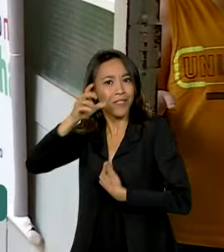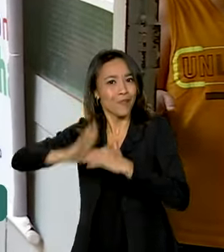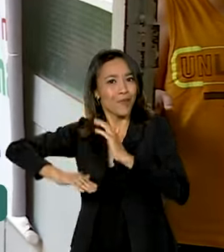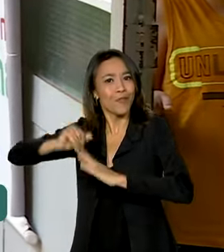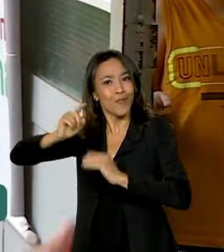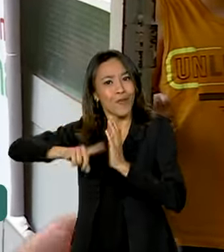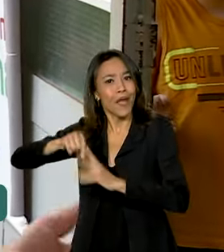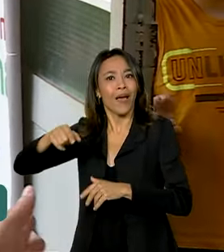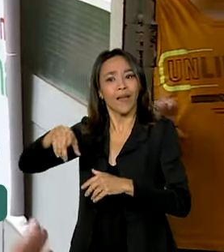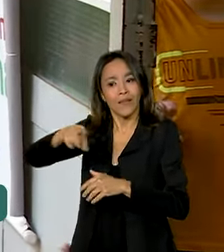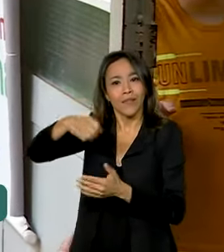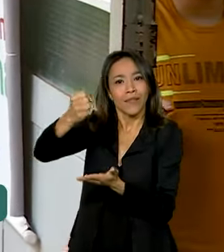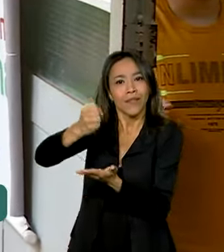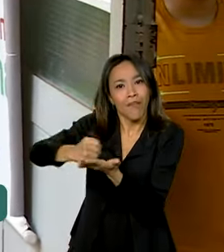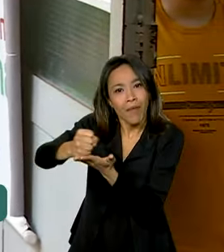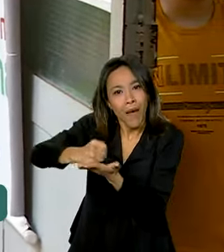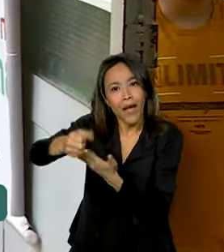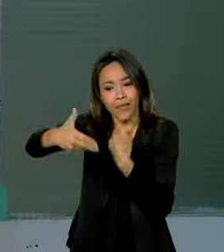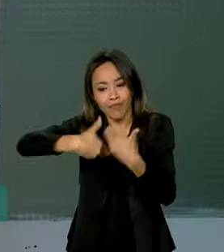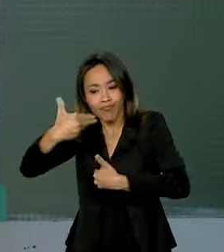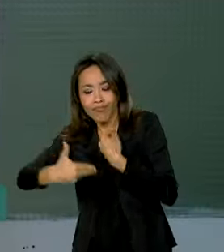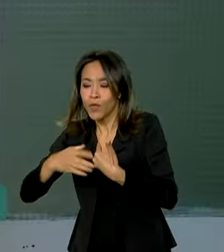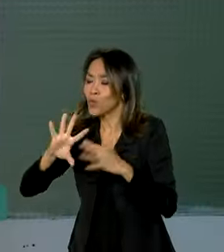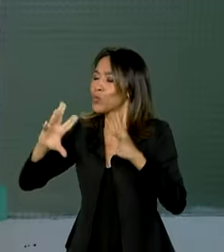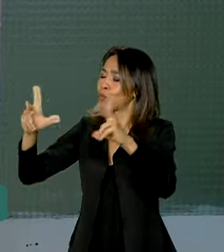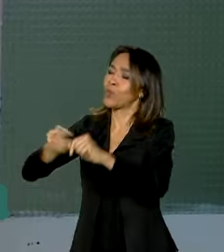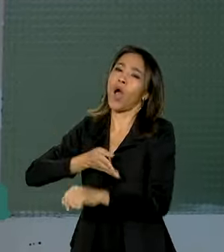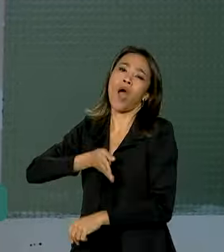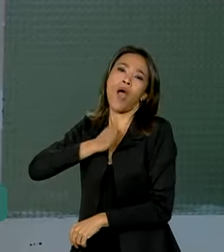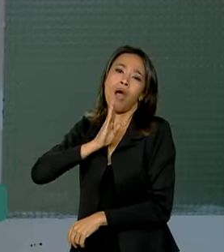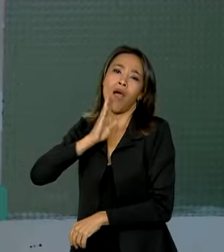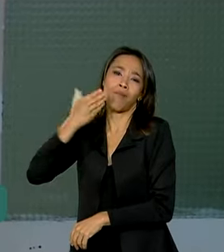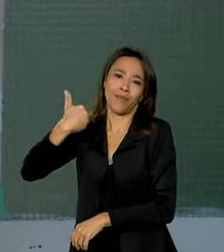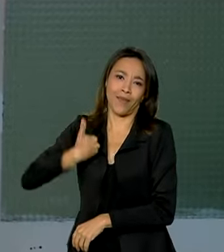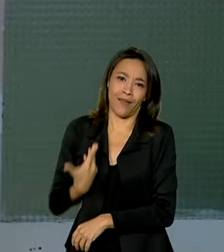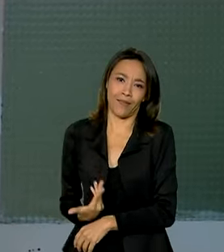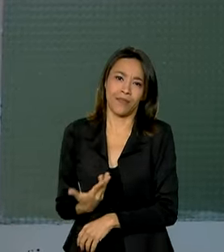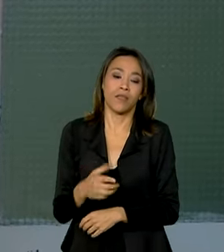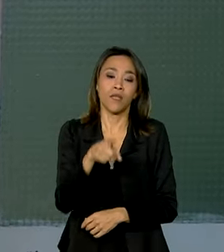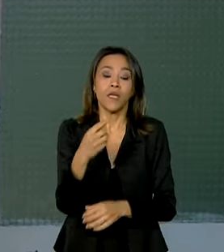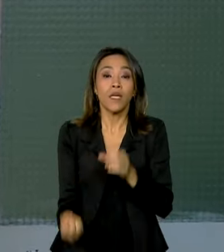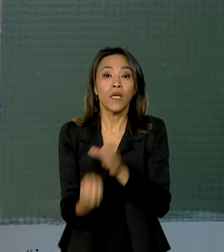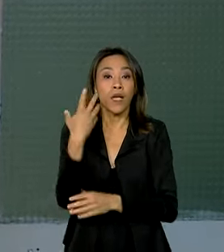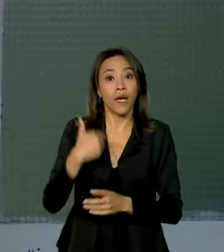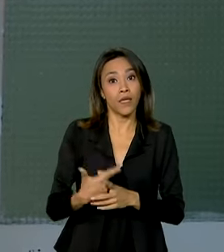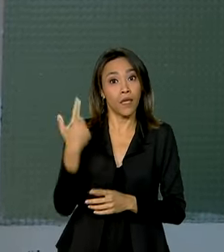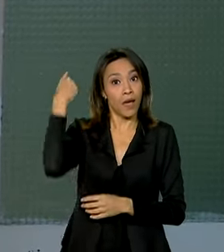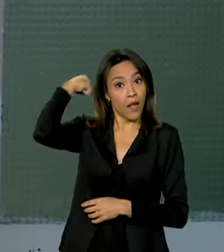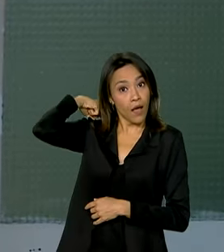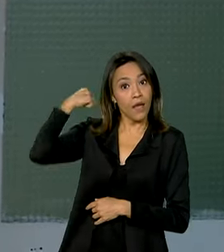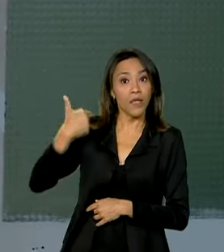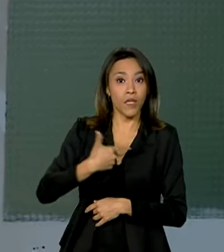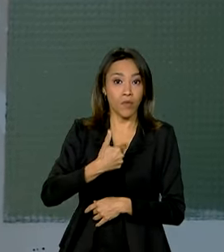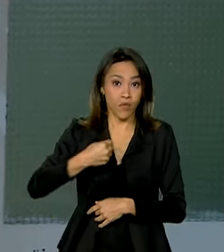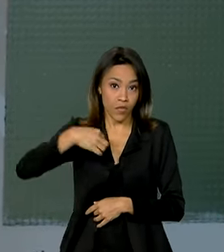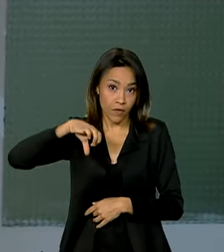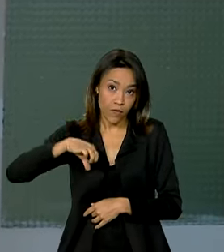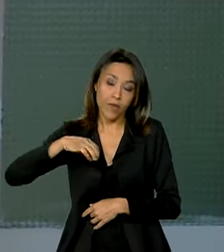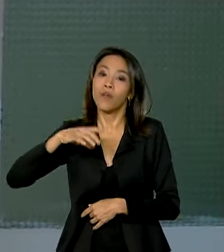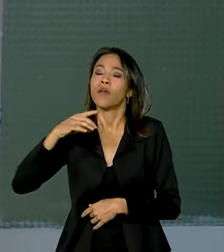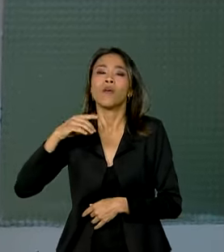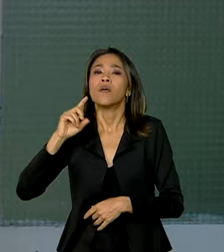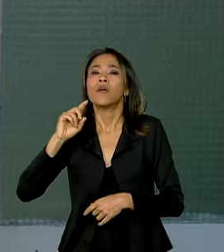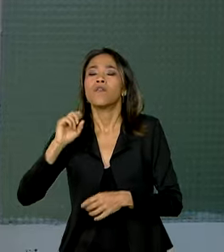farmácia, o povo aqui todos me conhecem. Criada em 1994 para ser a porta de entrada da